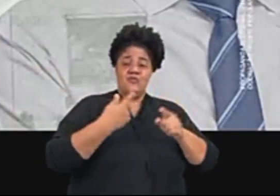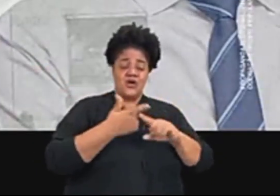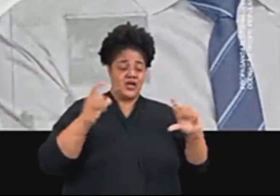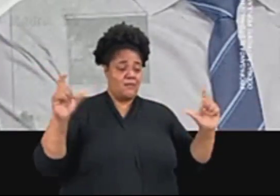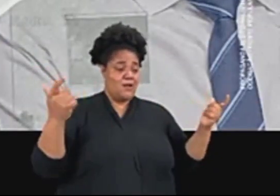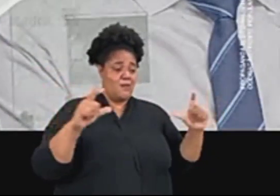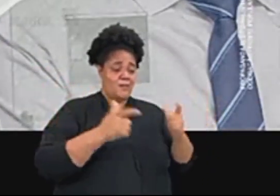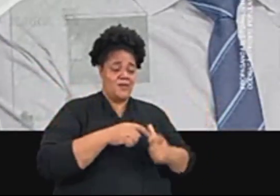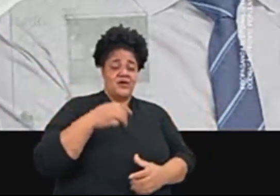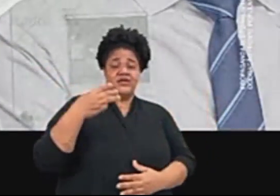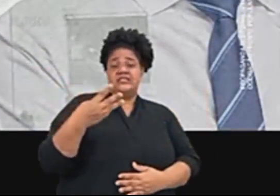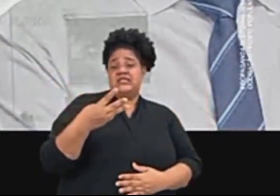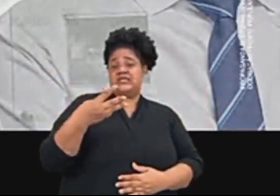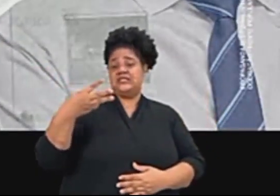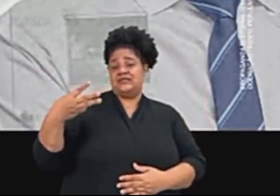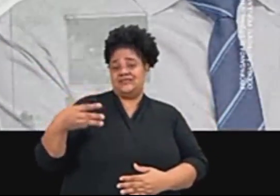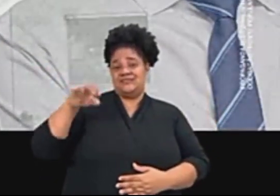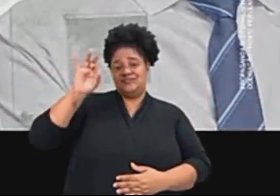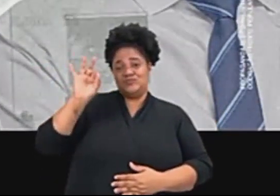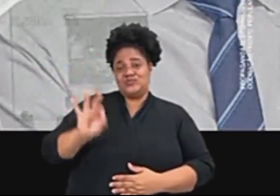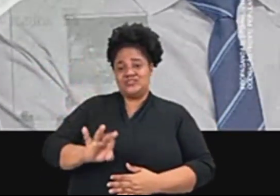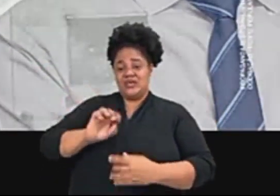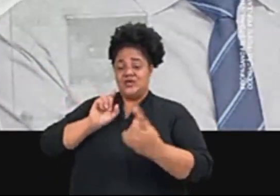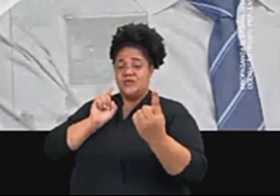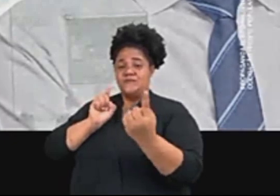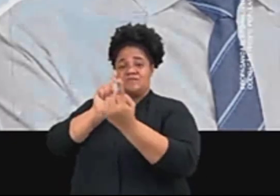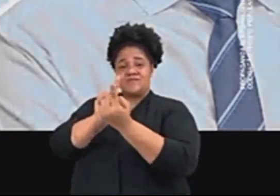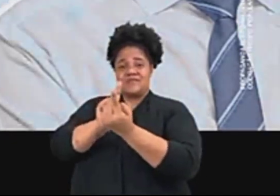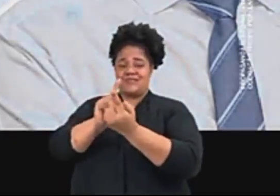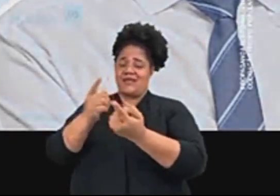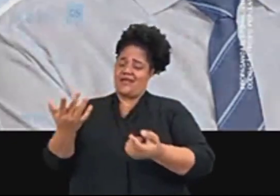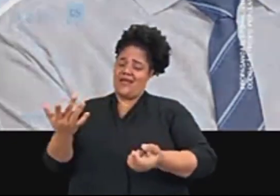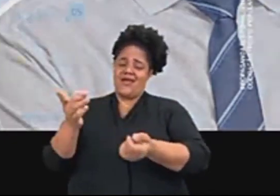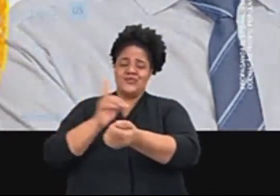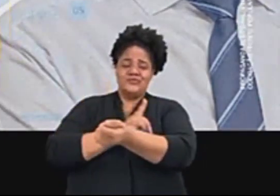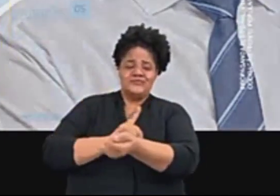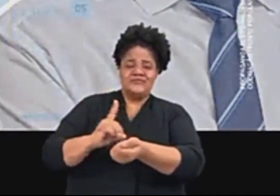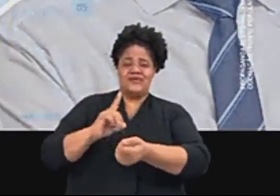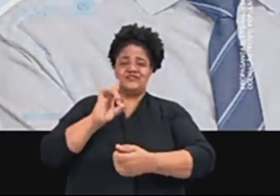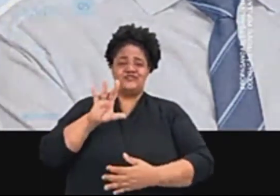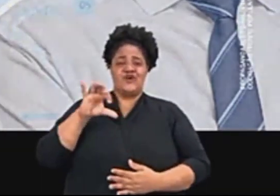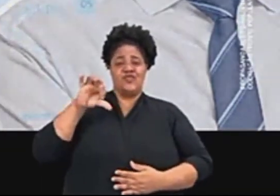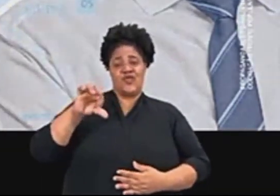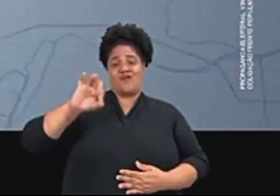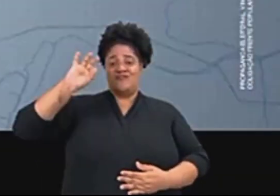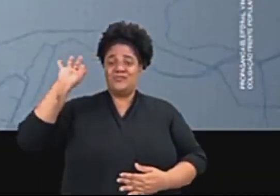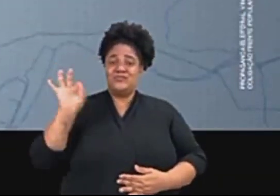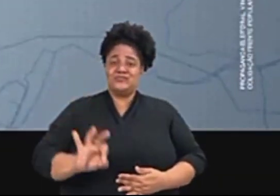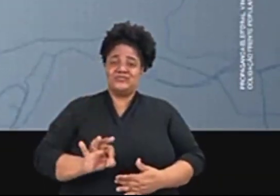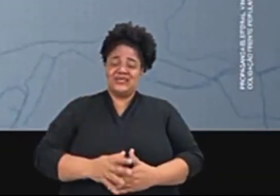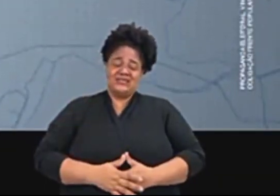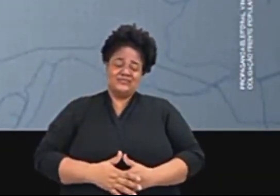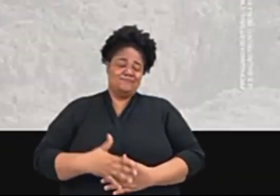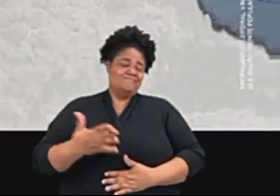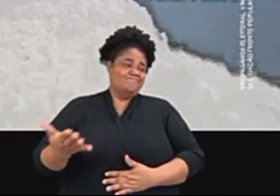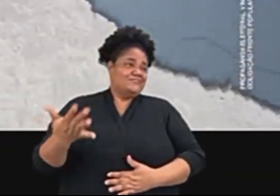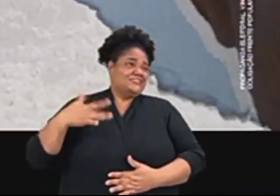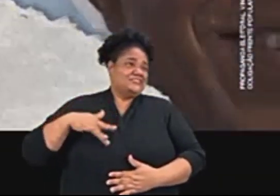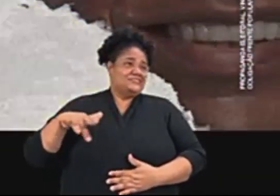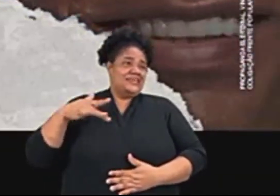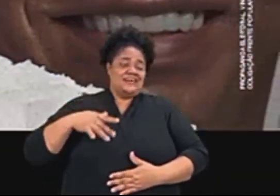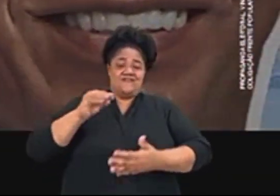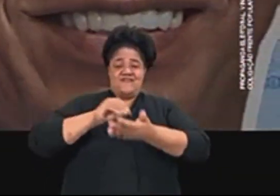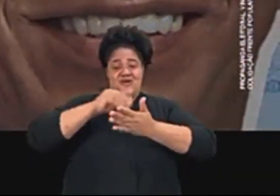33%. O atendimento a pessoas com diabetes só é de 9%. Infelizmente, a falta de